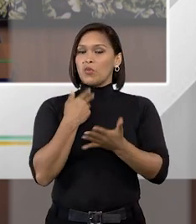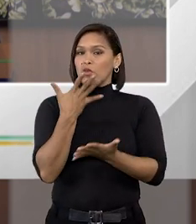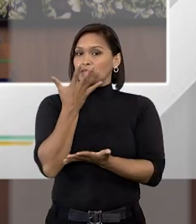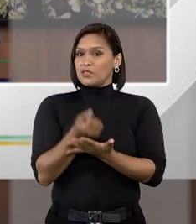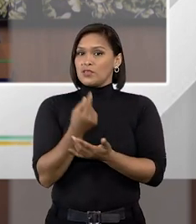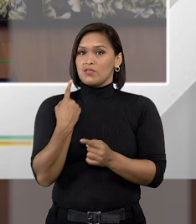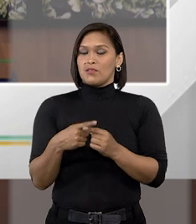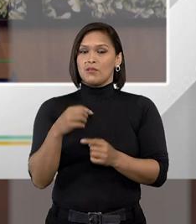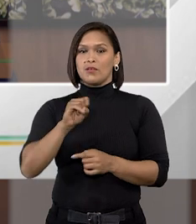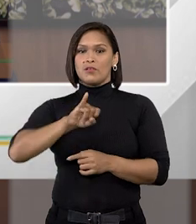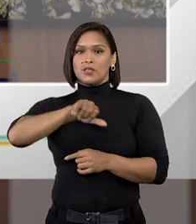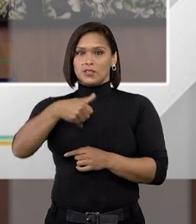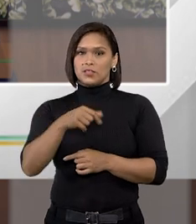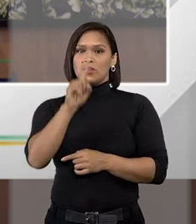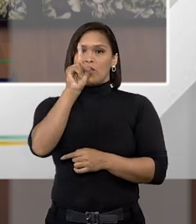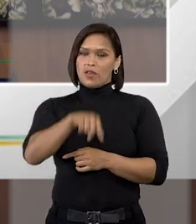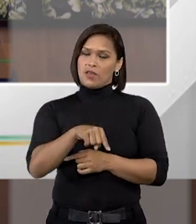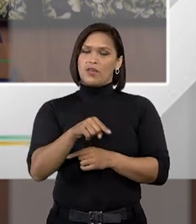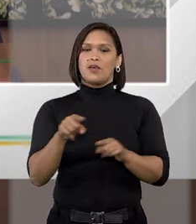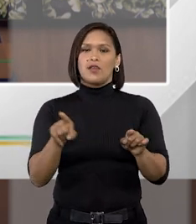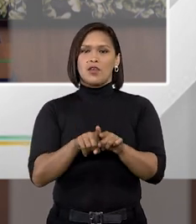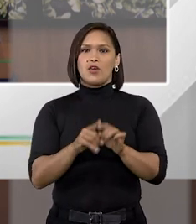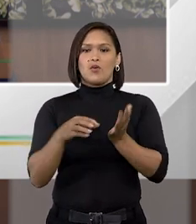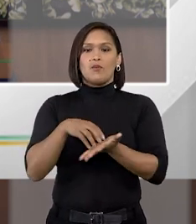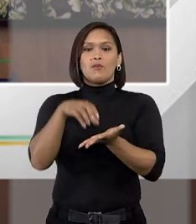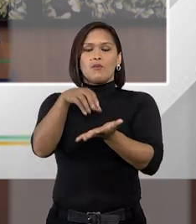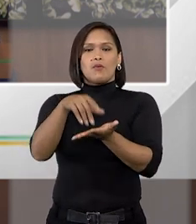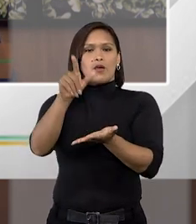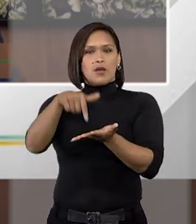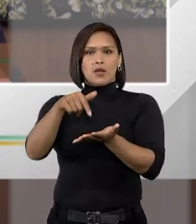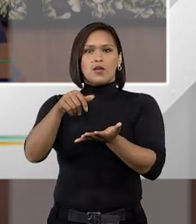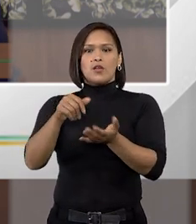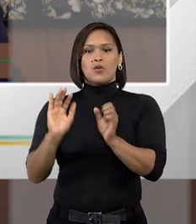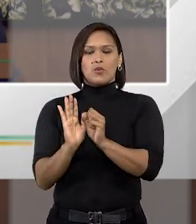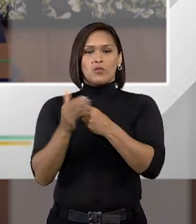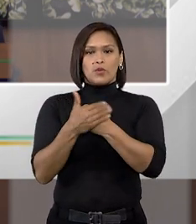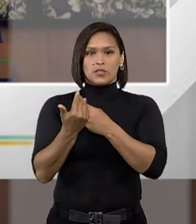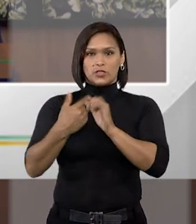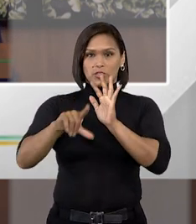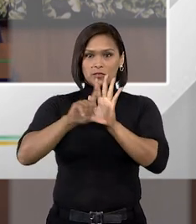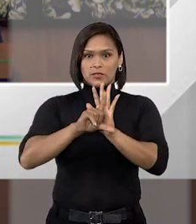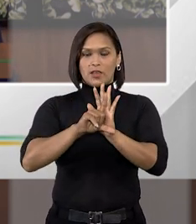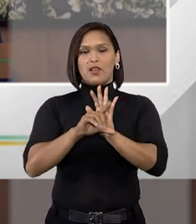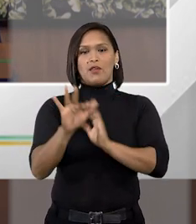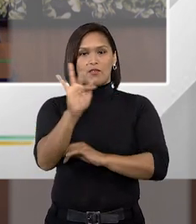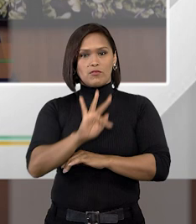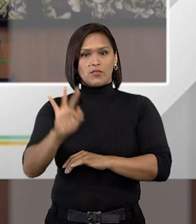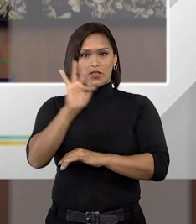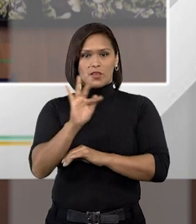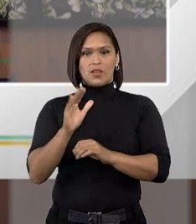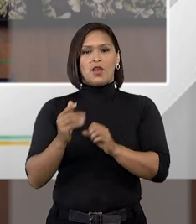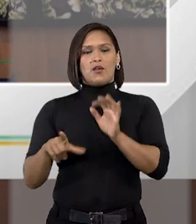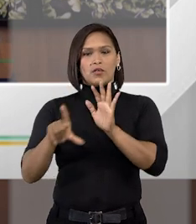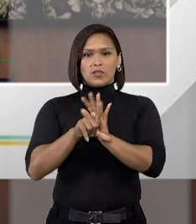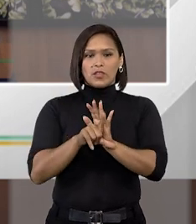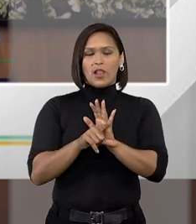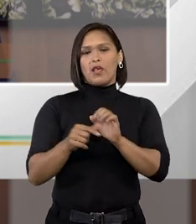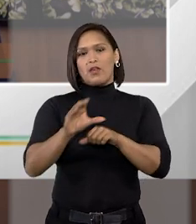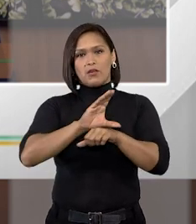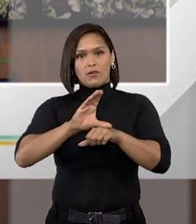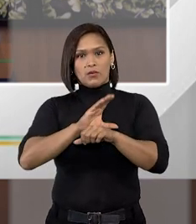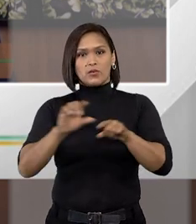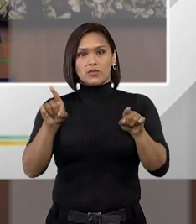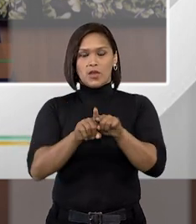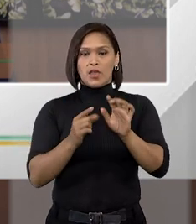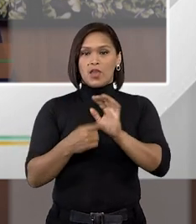isso o STJ é aquele é o órgão ele como guardião da lei federal da lei infraconstitucional